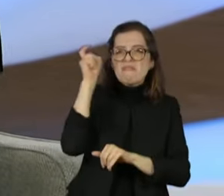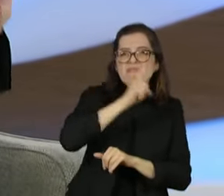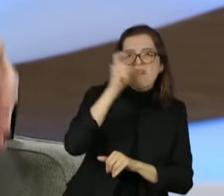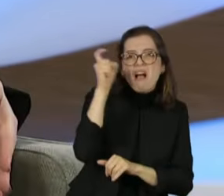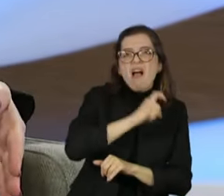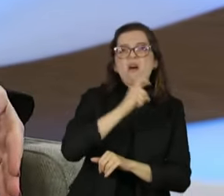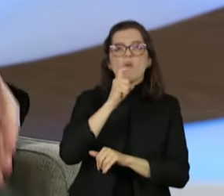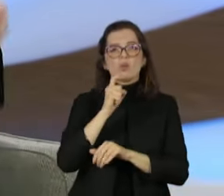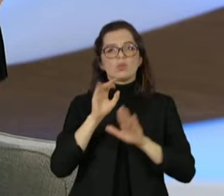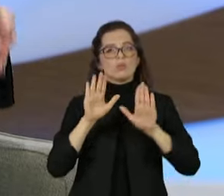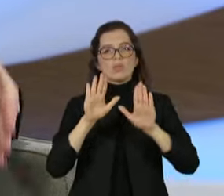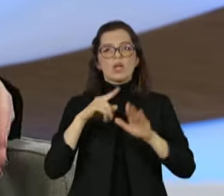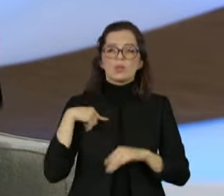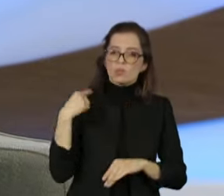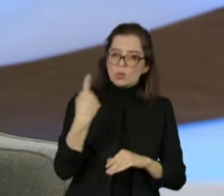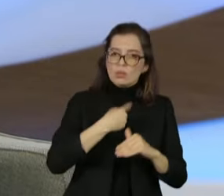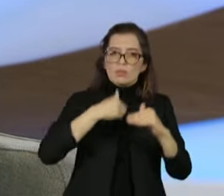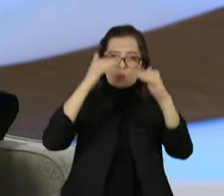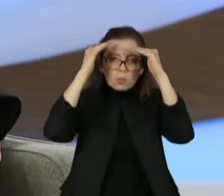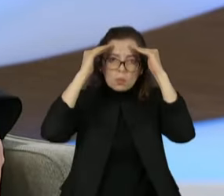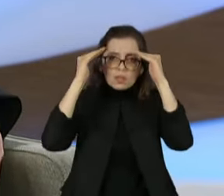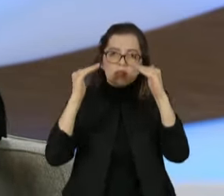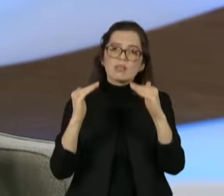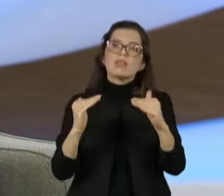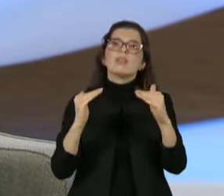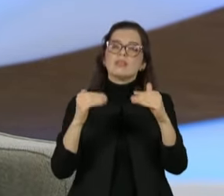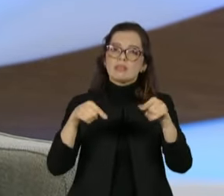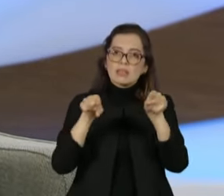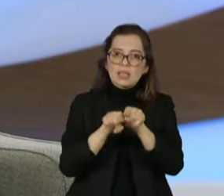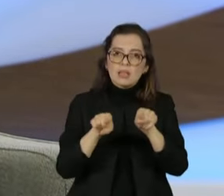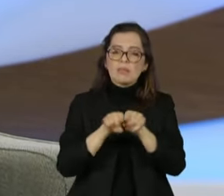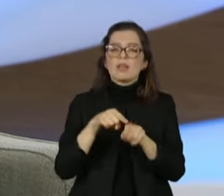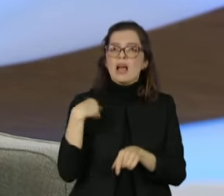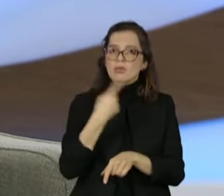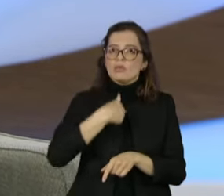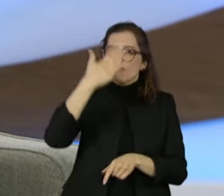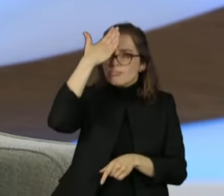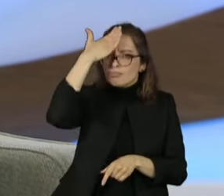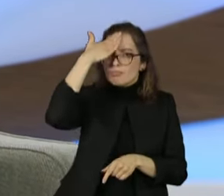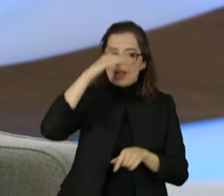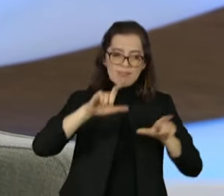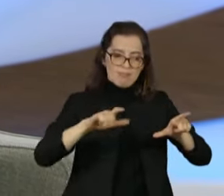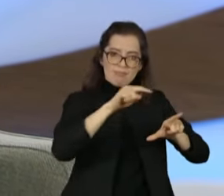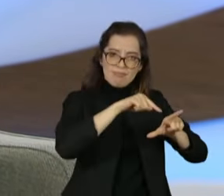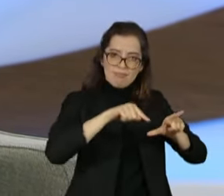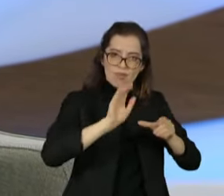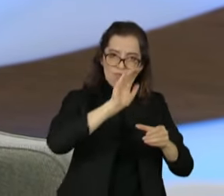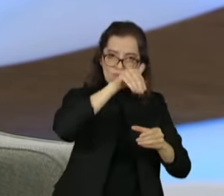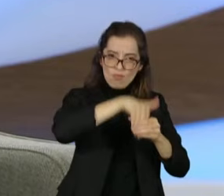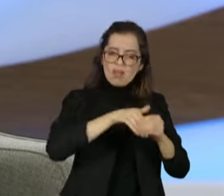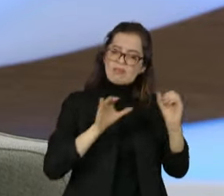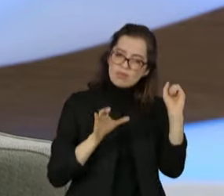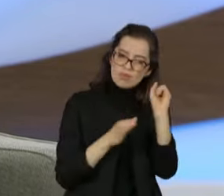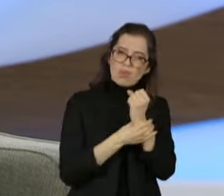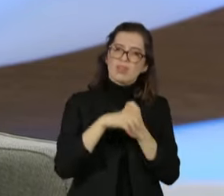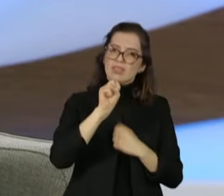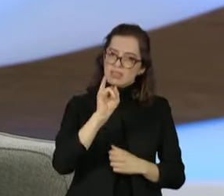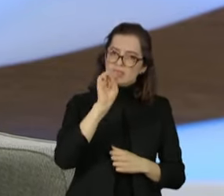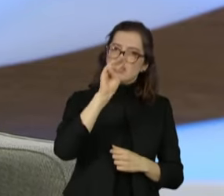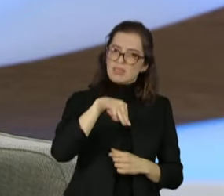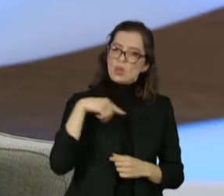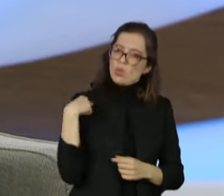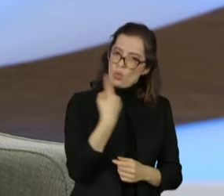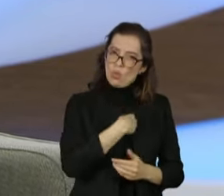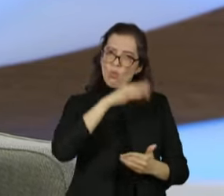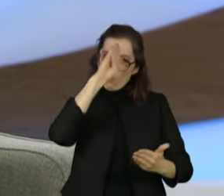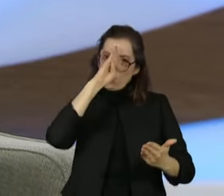absoluto respeito e reconhecimento da segurança das urnas e que nós vamos estar, ser os primeiros também a aceitar o resultado,